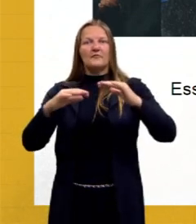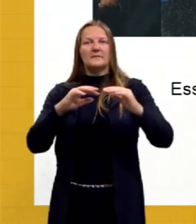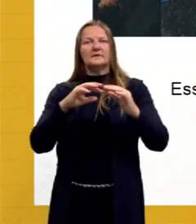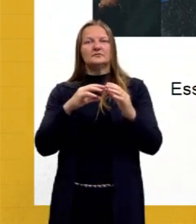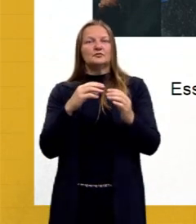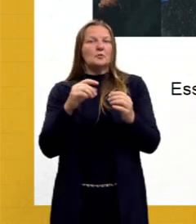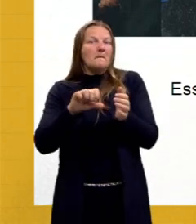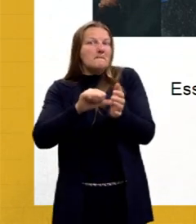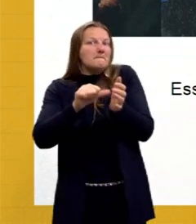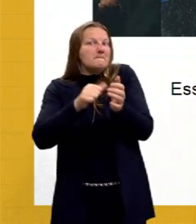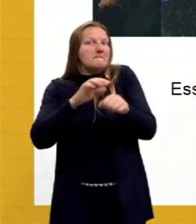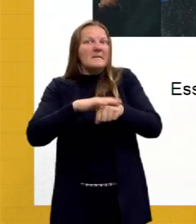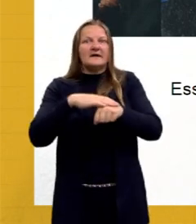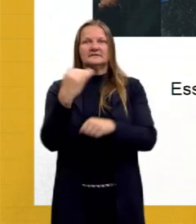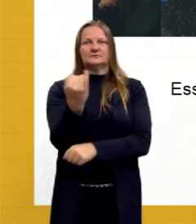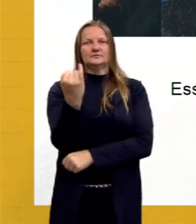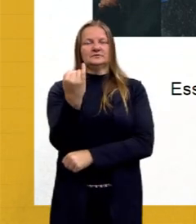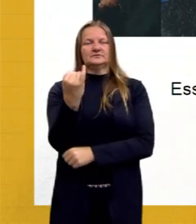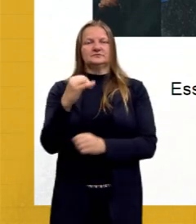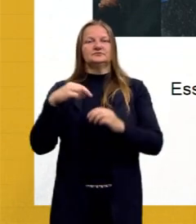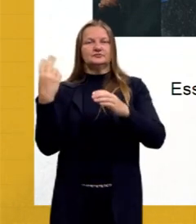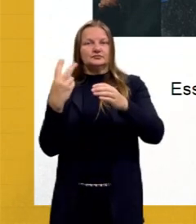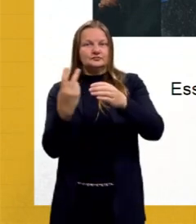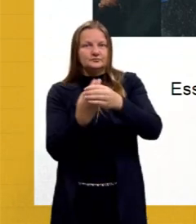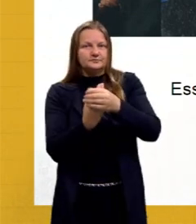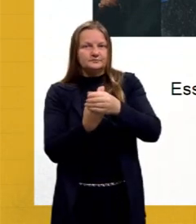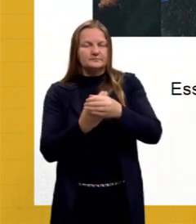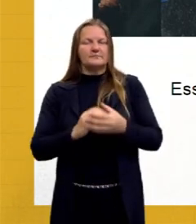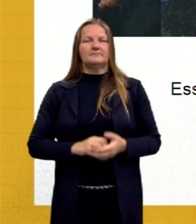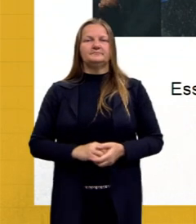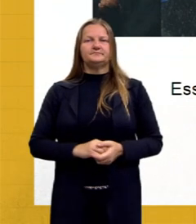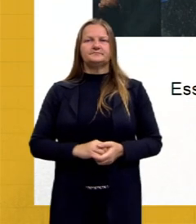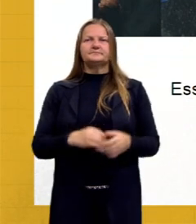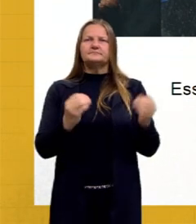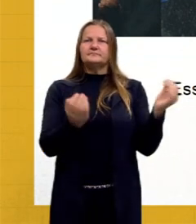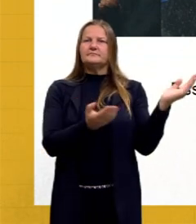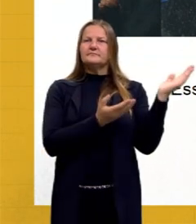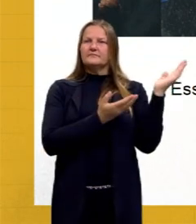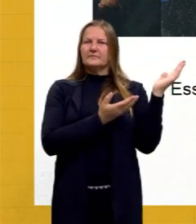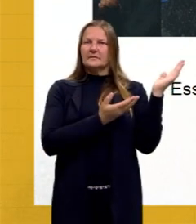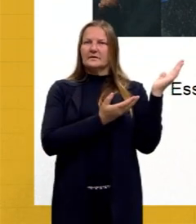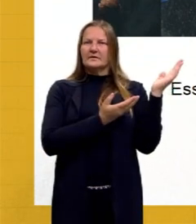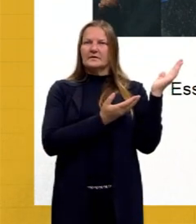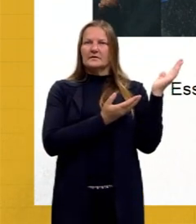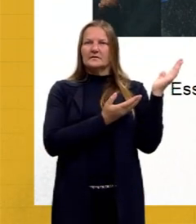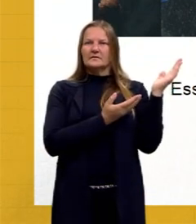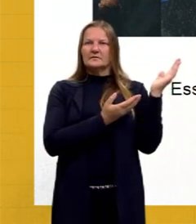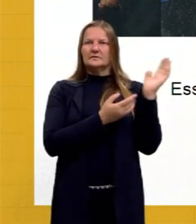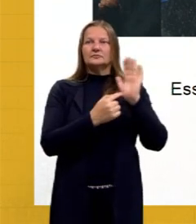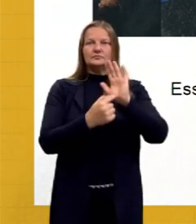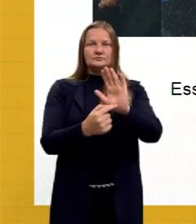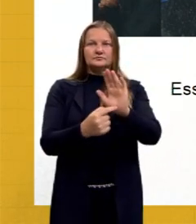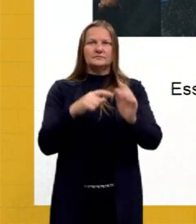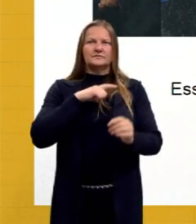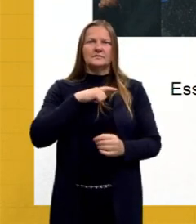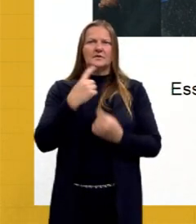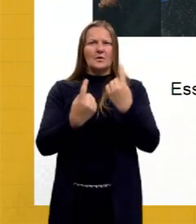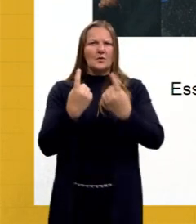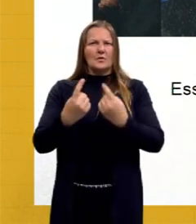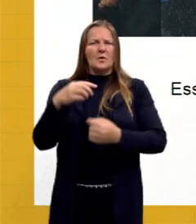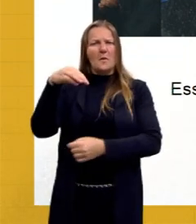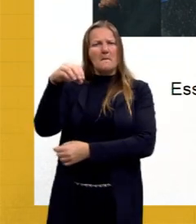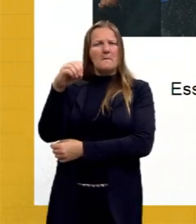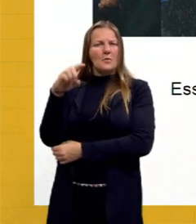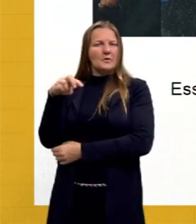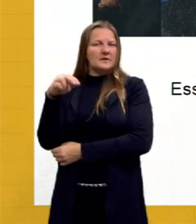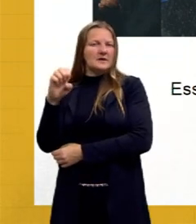ou, melhor, dos principais movimentos de vanguarda. Então, vamos lá. Aqui neste slide, eu já apresento para vocês ali, nós temos o Monet,